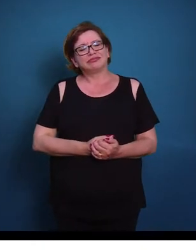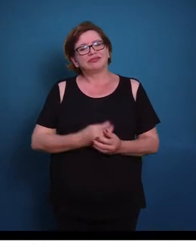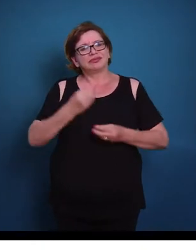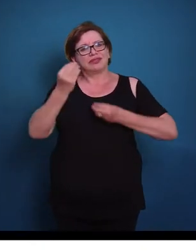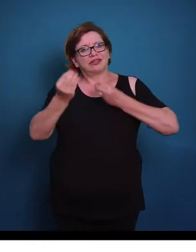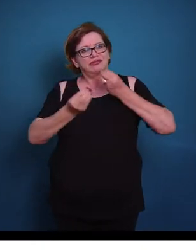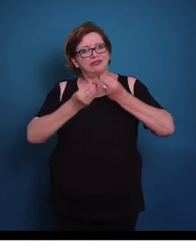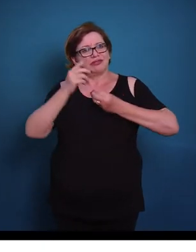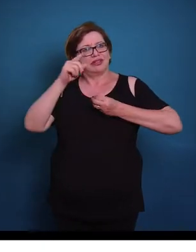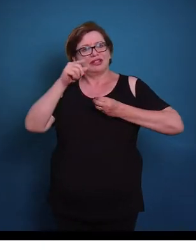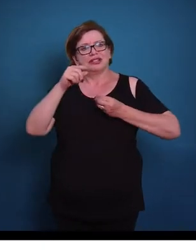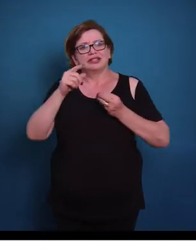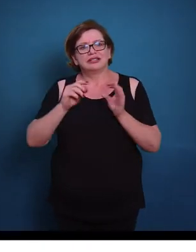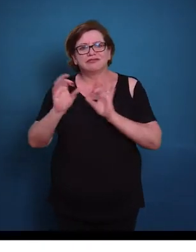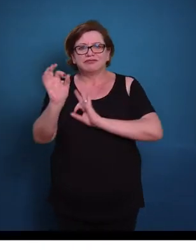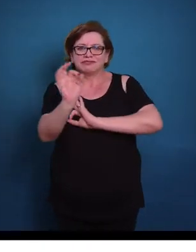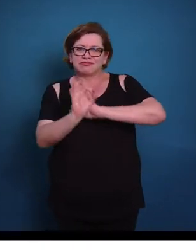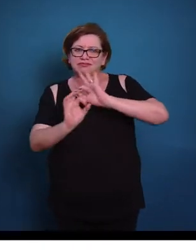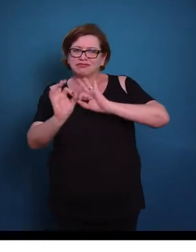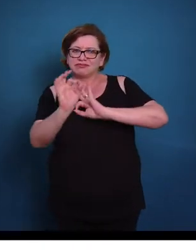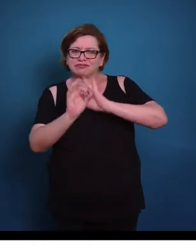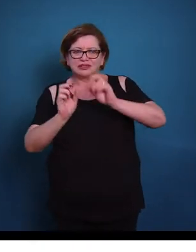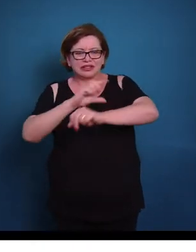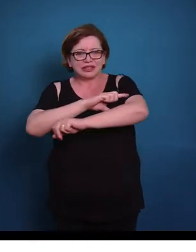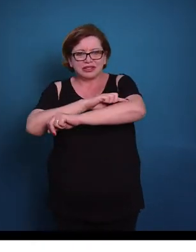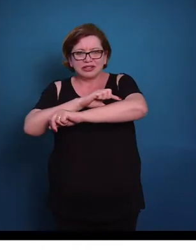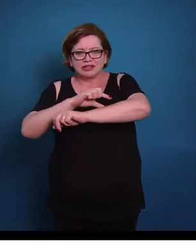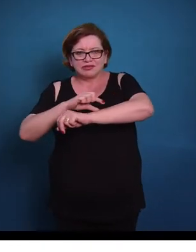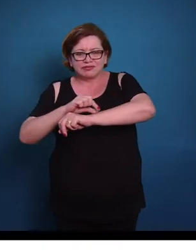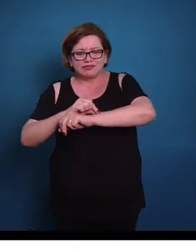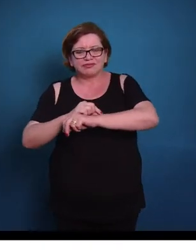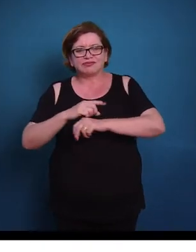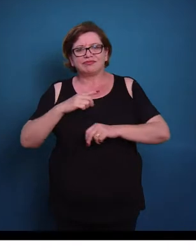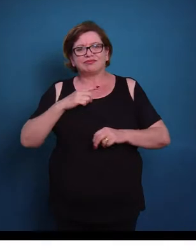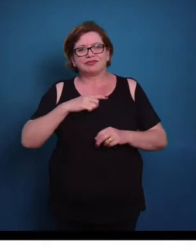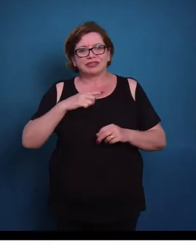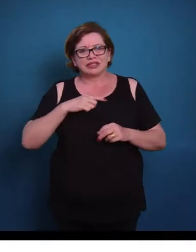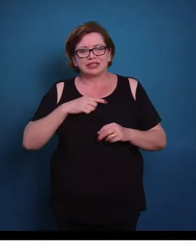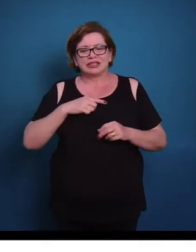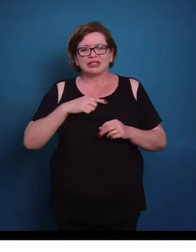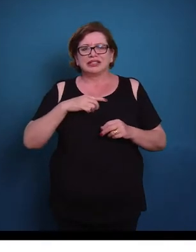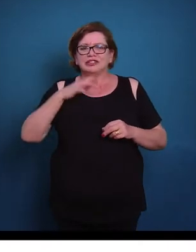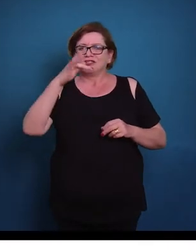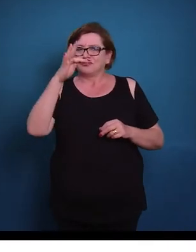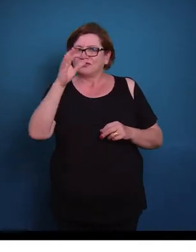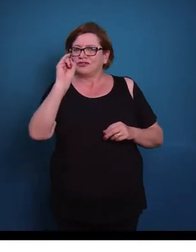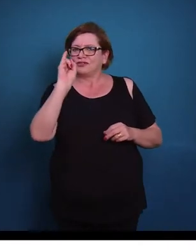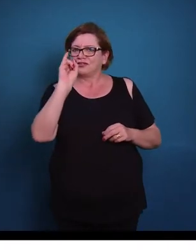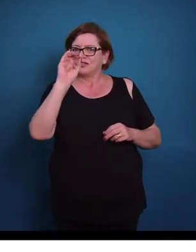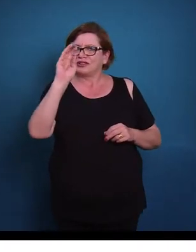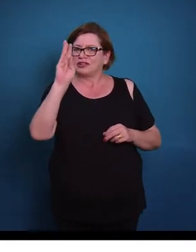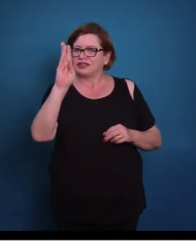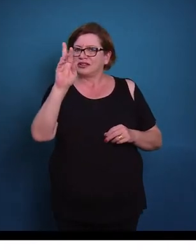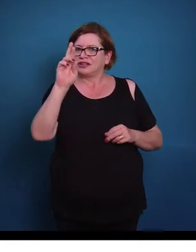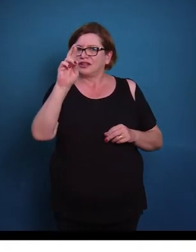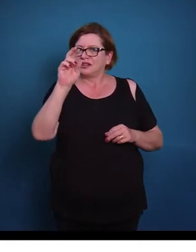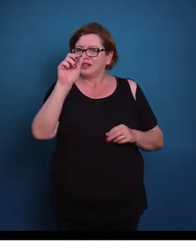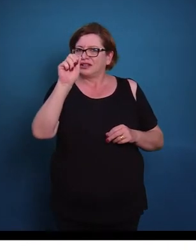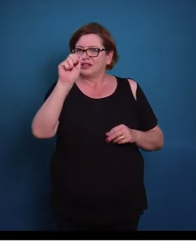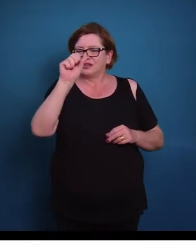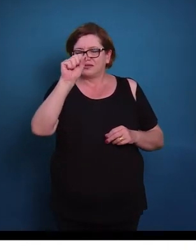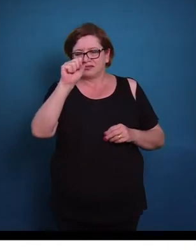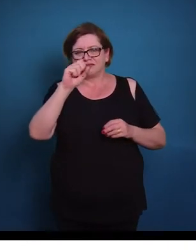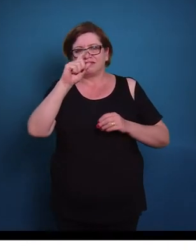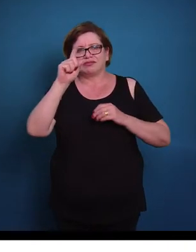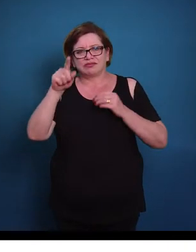Como que funciona então a organização desse músculo esquelético? Então nós temos aqui as fibras musculares, então cada fibra perfaz uma